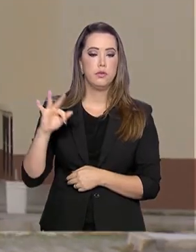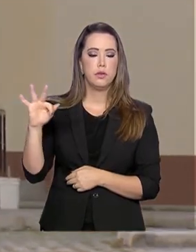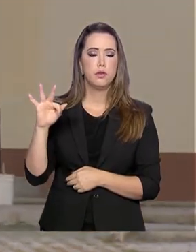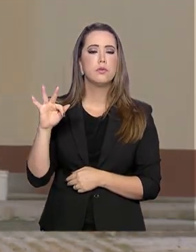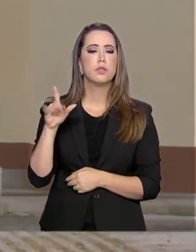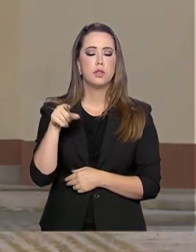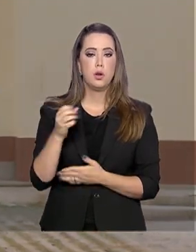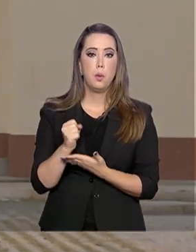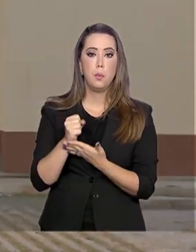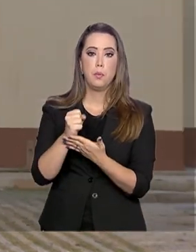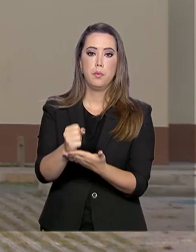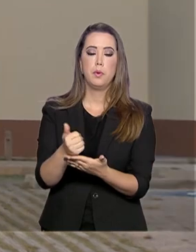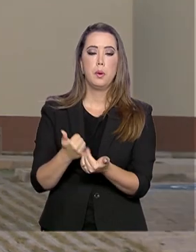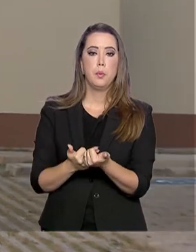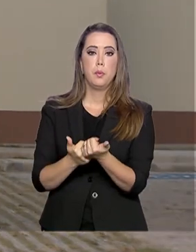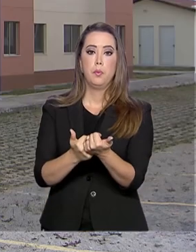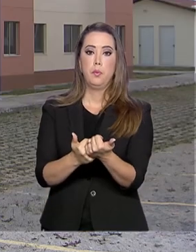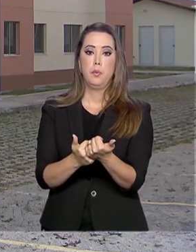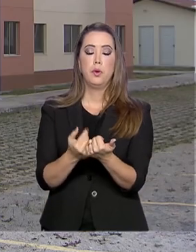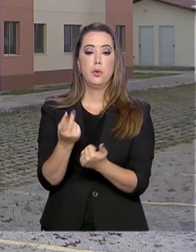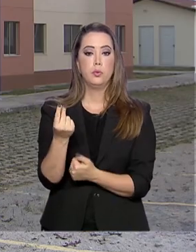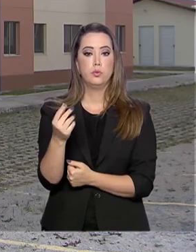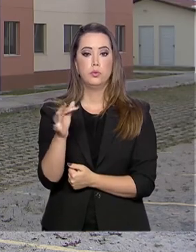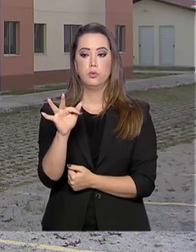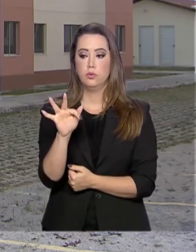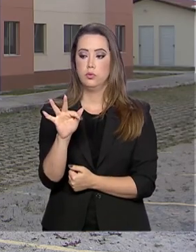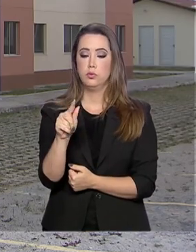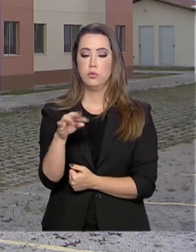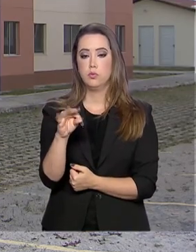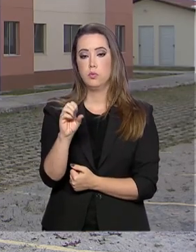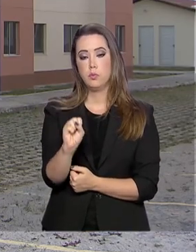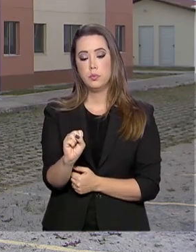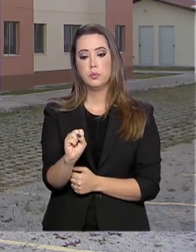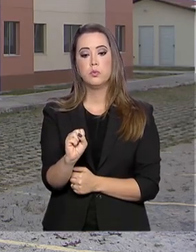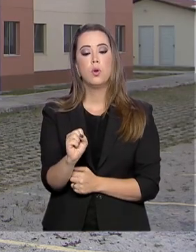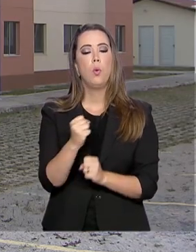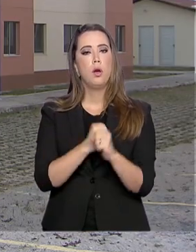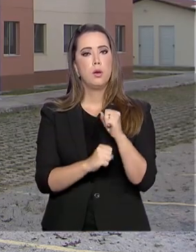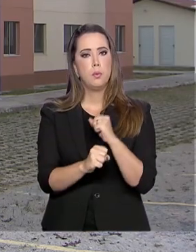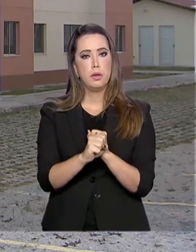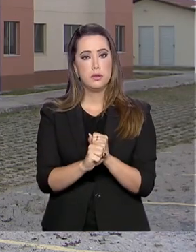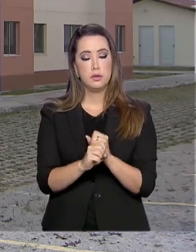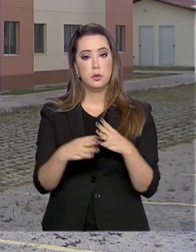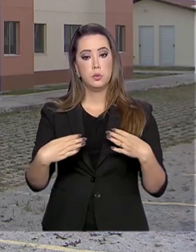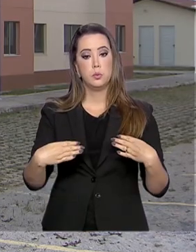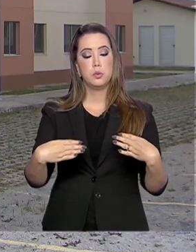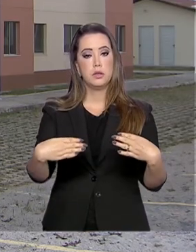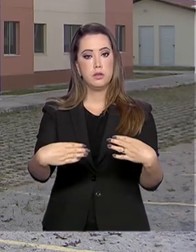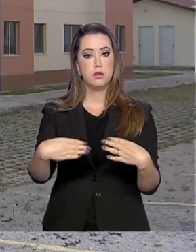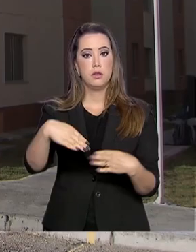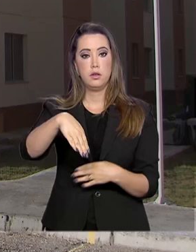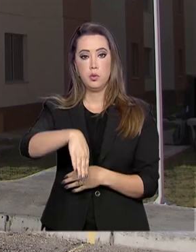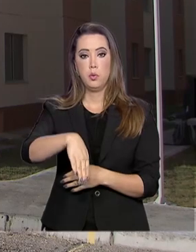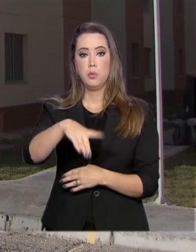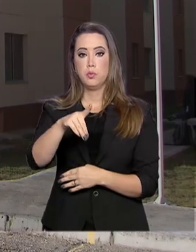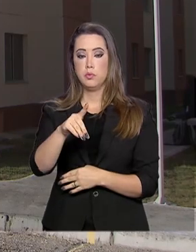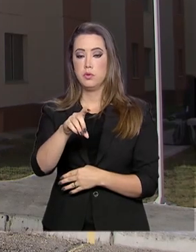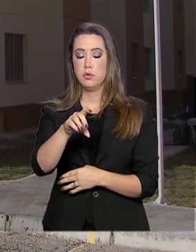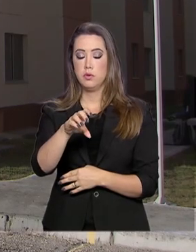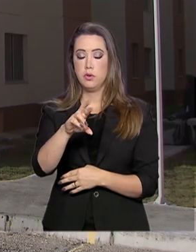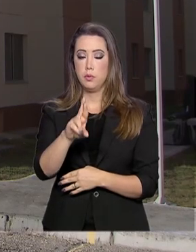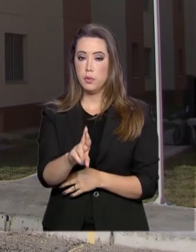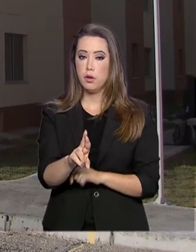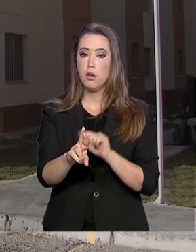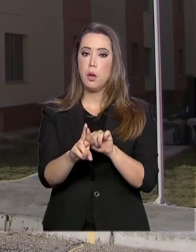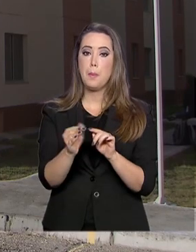garantir os subsídios do FGTS. No ano passado, o setor de habitação foi a área do Ministério do Desenvolvimento Regional que mais